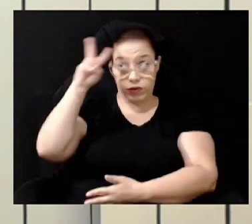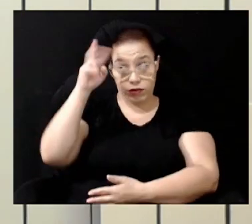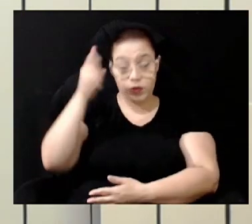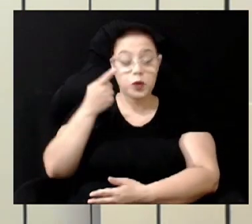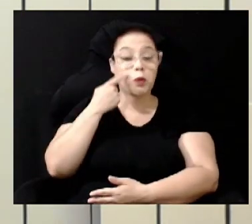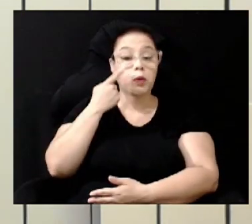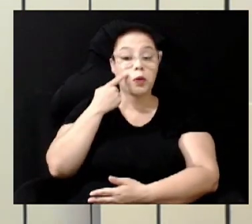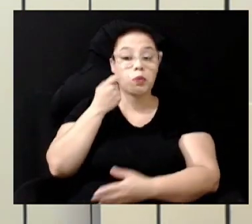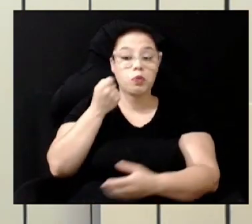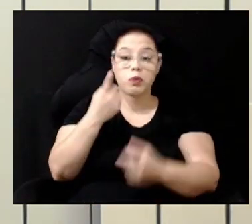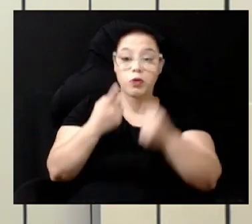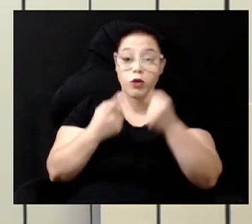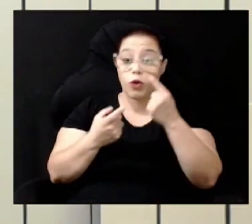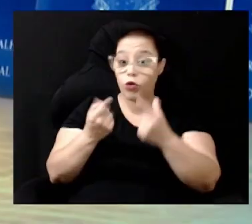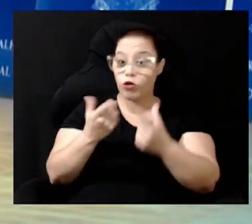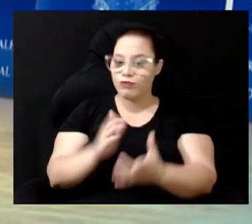delas.